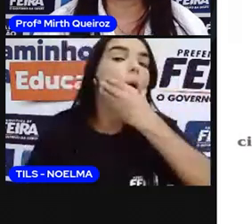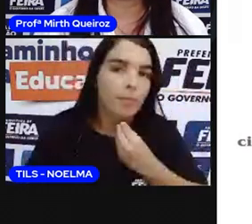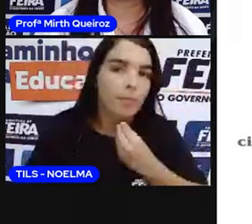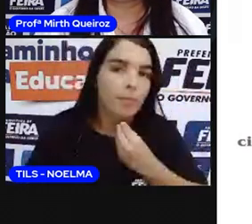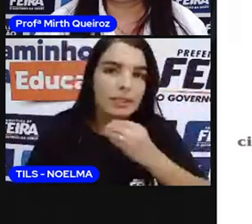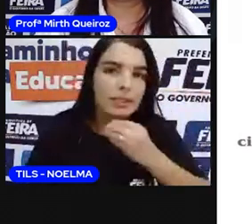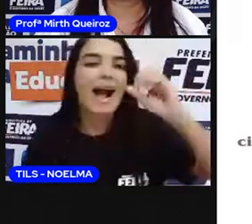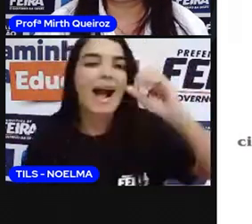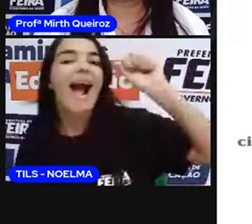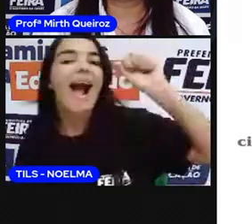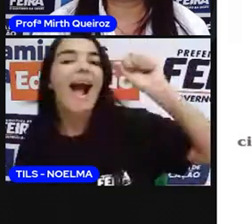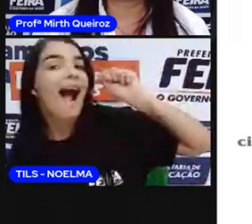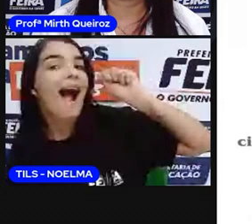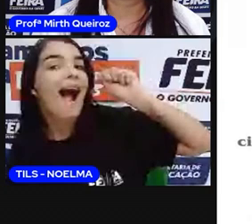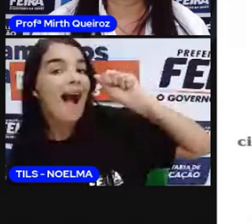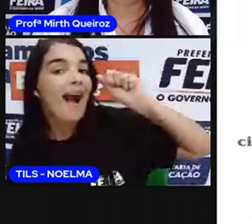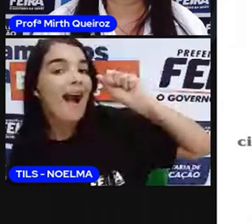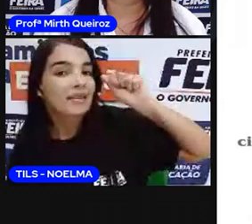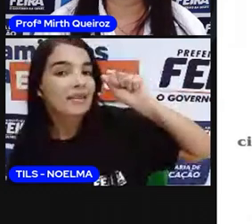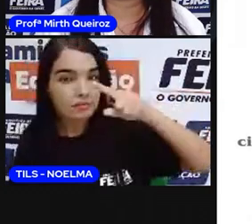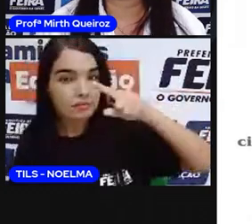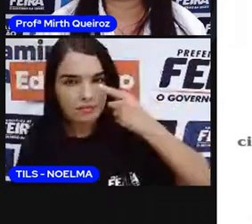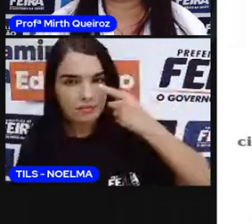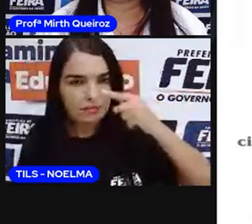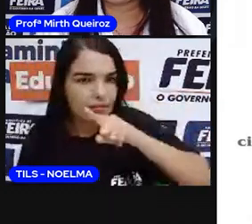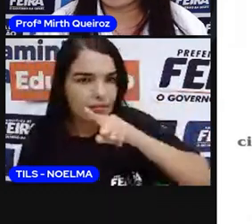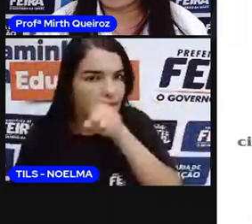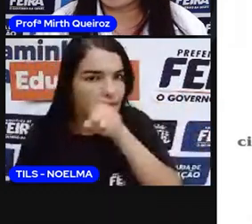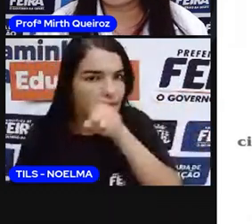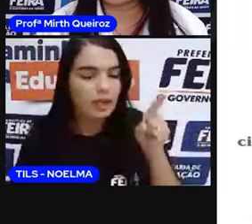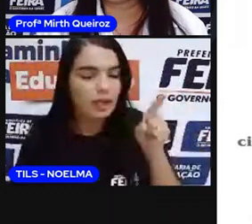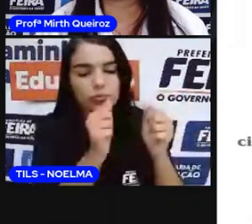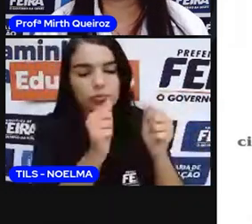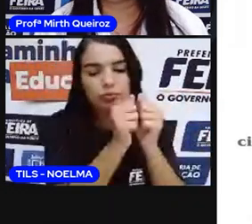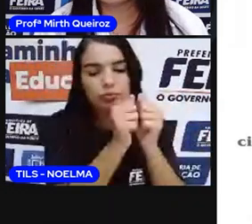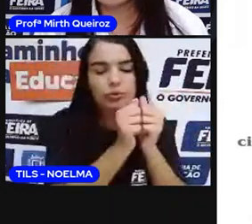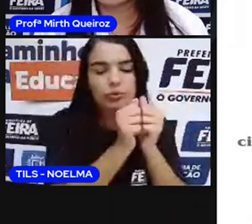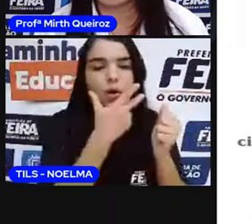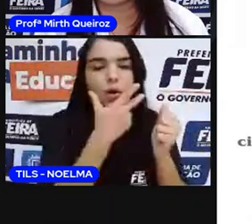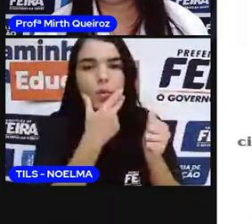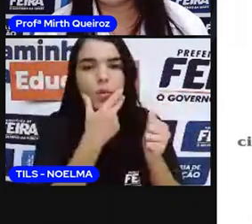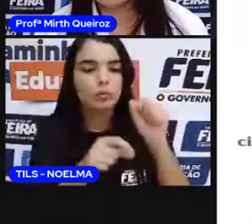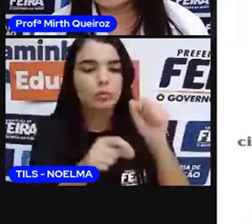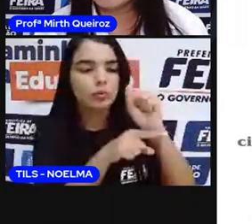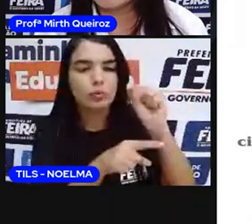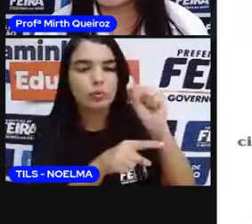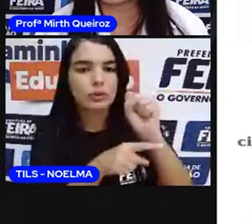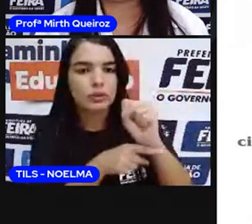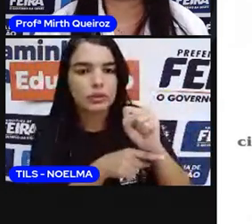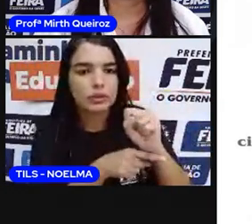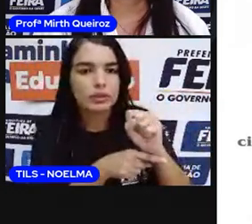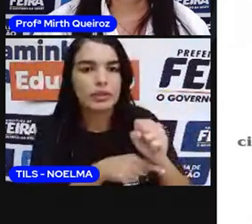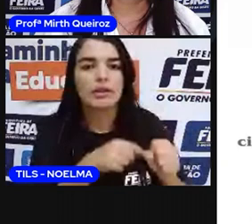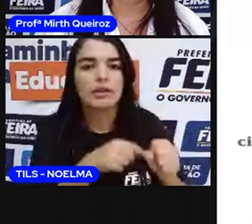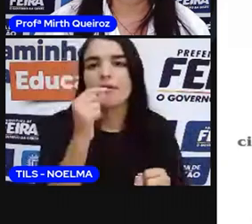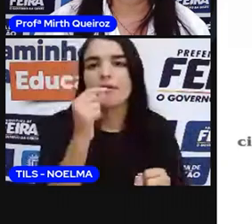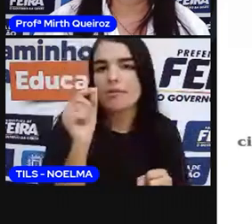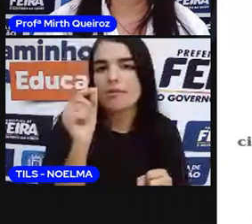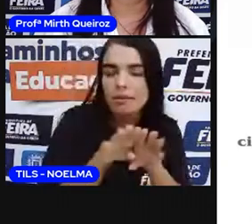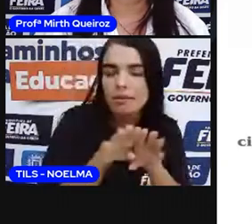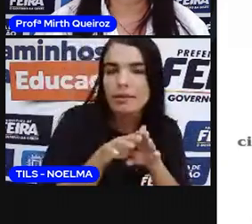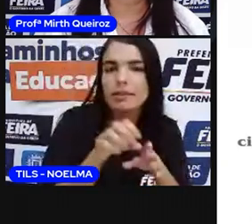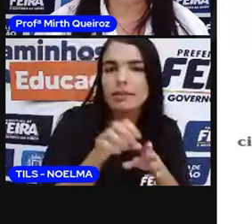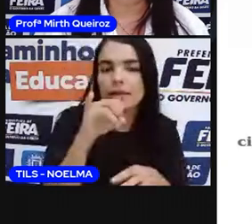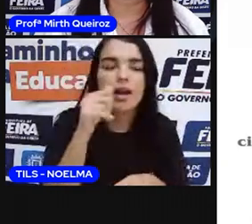substantivo é masculino quando aceita o o ou um, um diz. E é